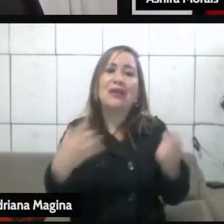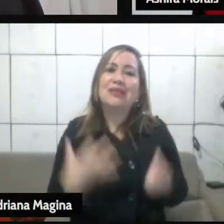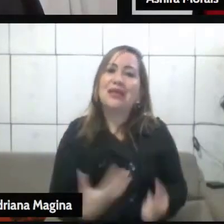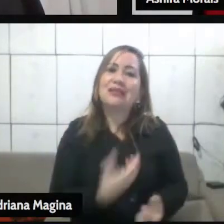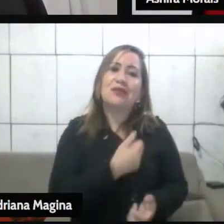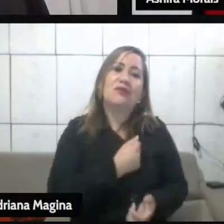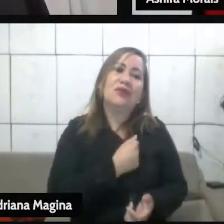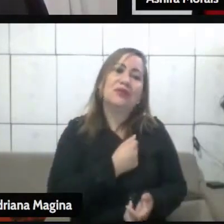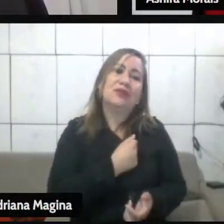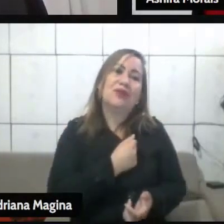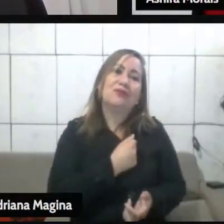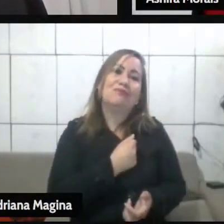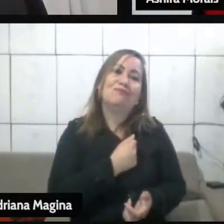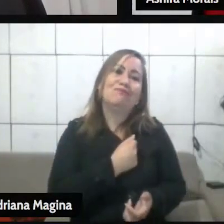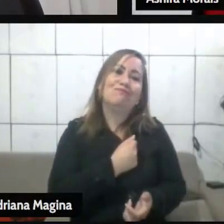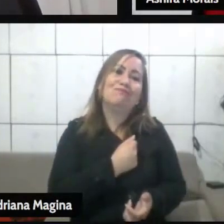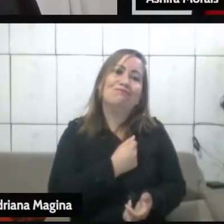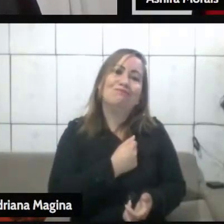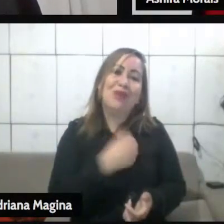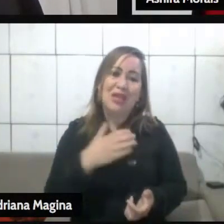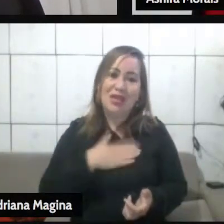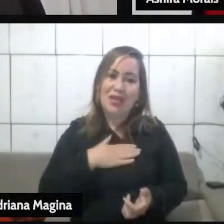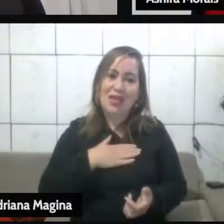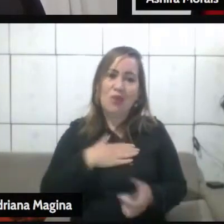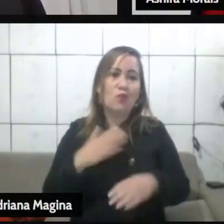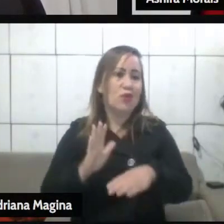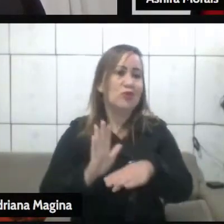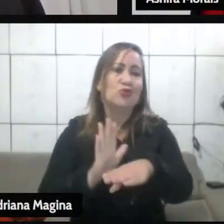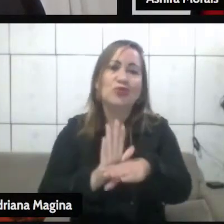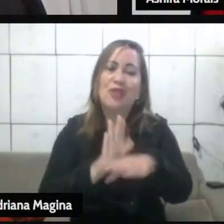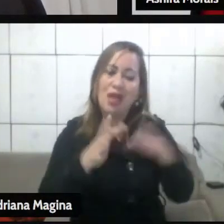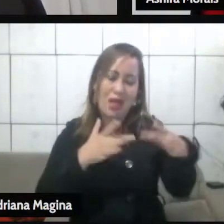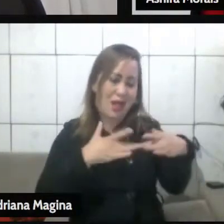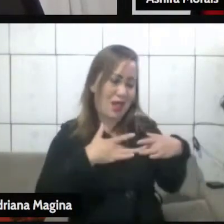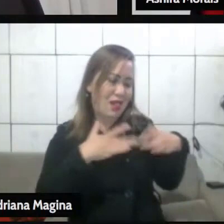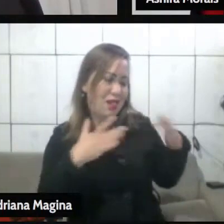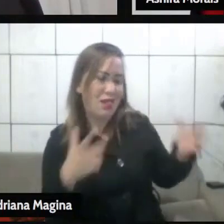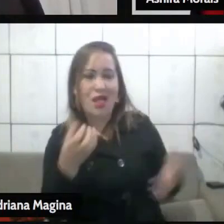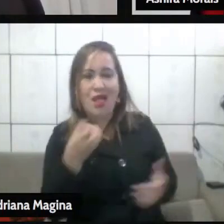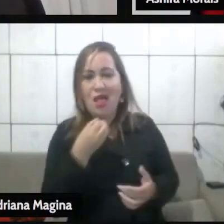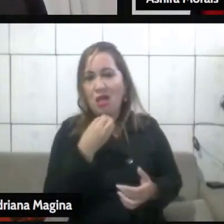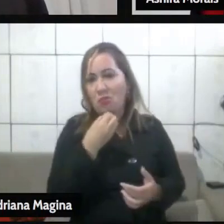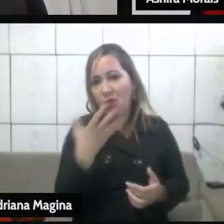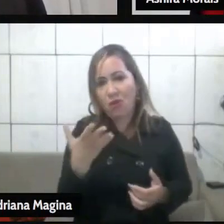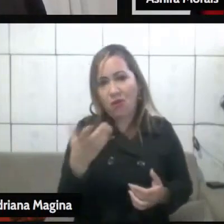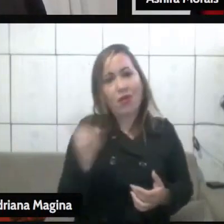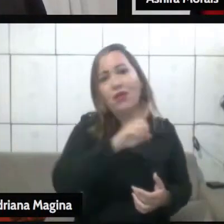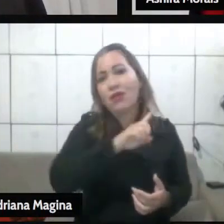certeza, a grande maioria dos homossexuais estariam no céu.